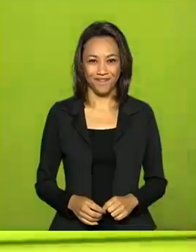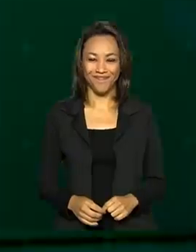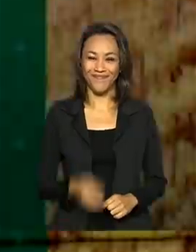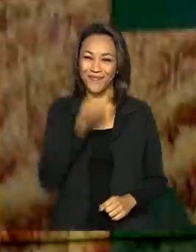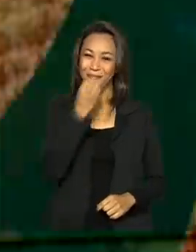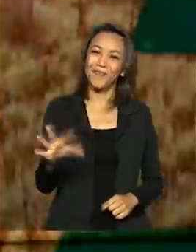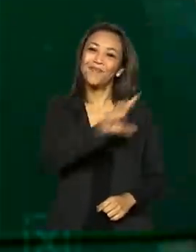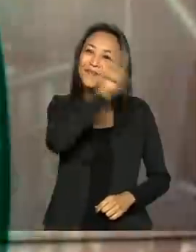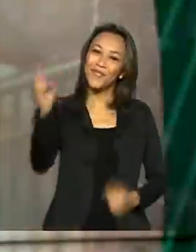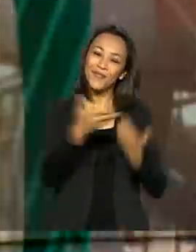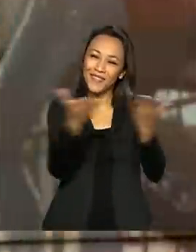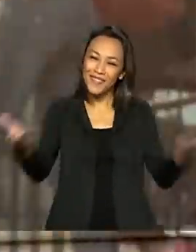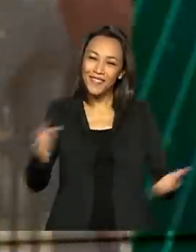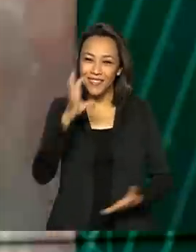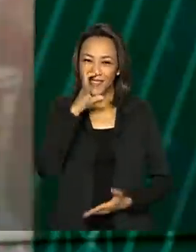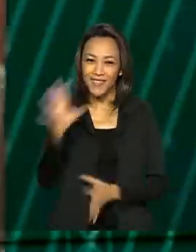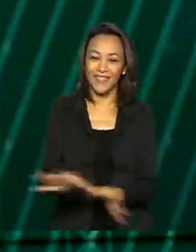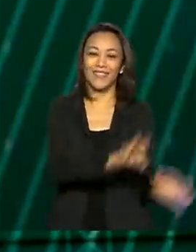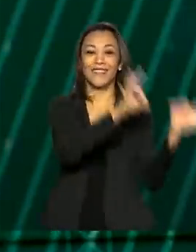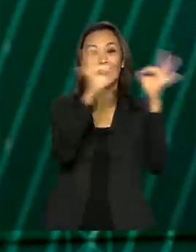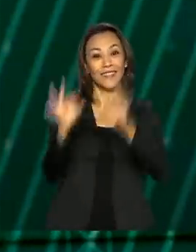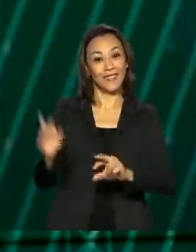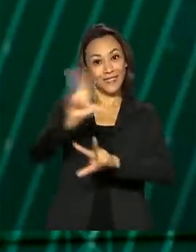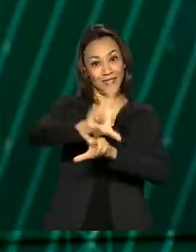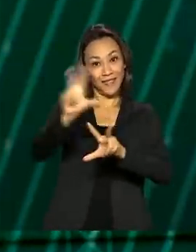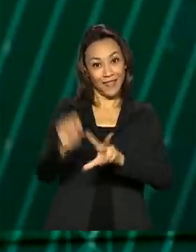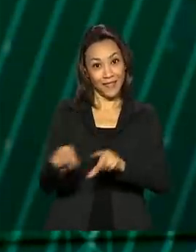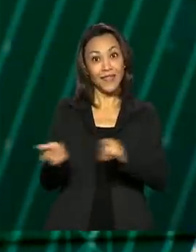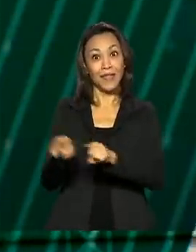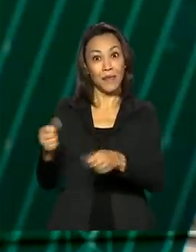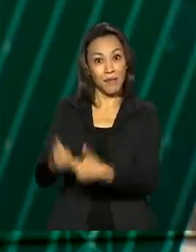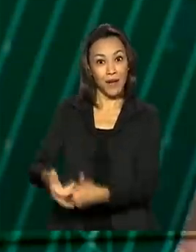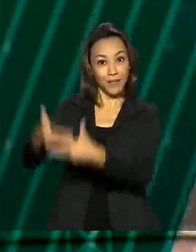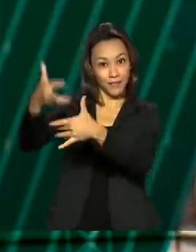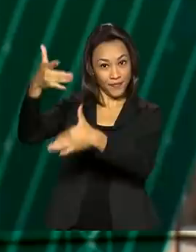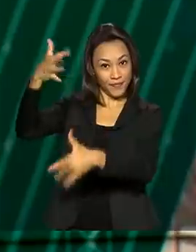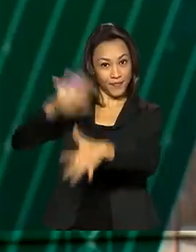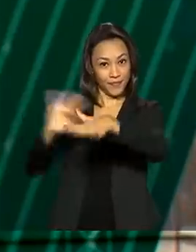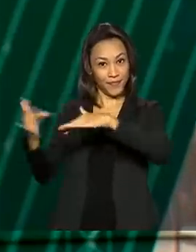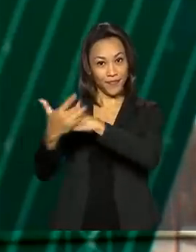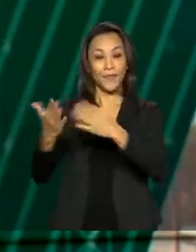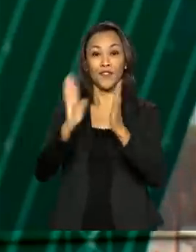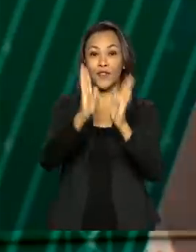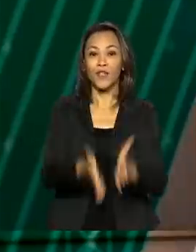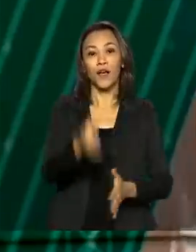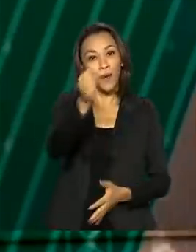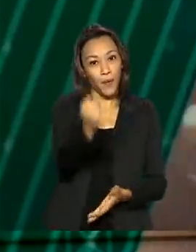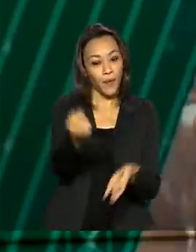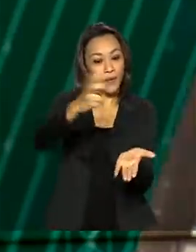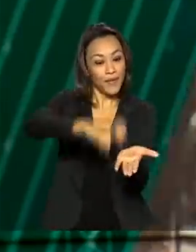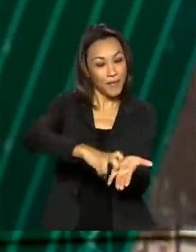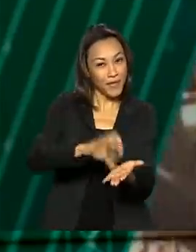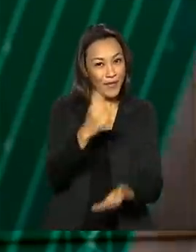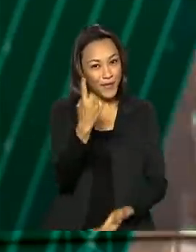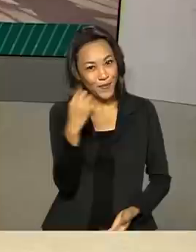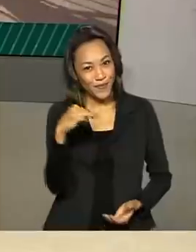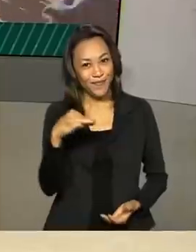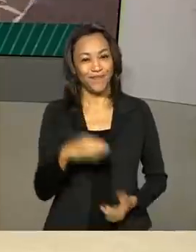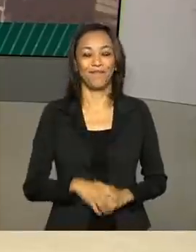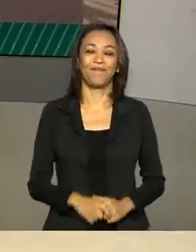Bom dia para você que nos assiste pela TV Brasil e pelas redes sociais. São 8 horas da manhã e um minutinho.